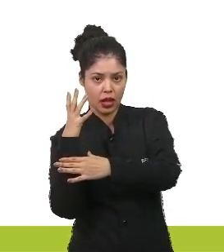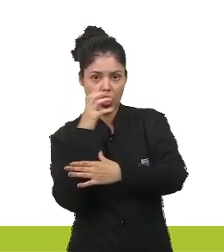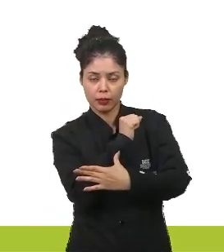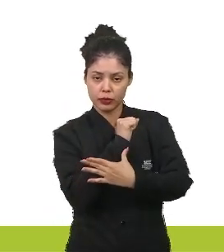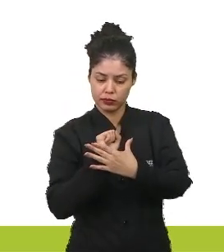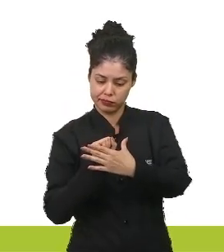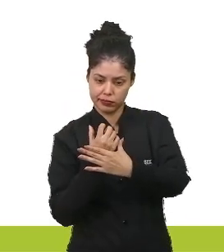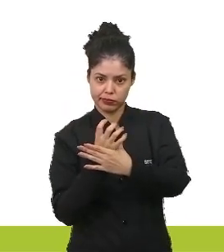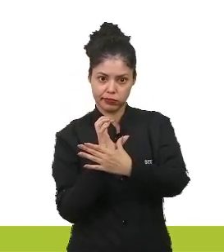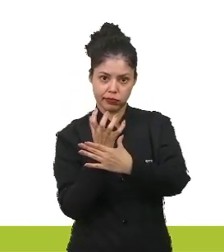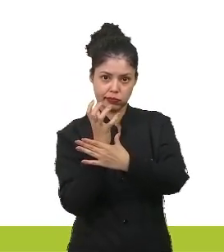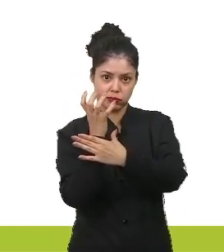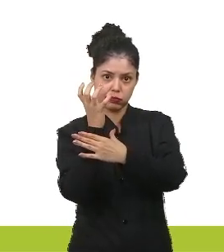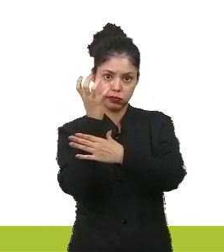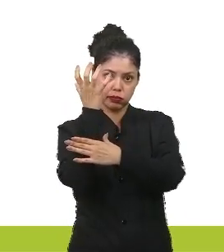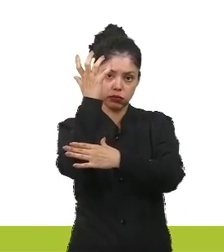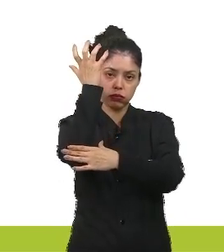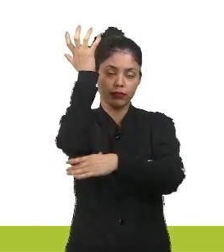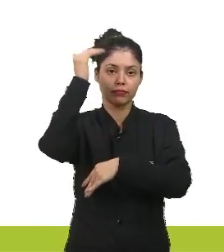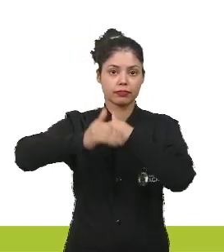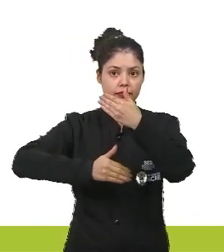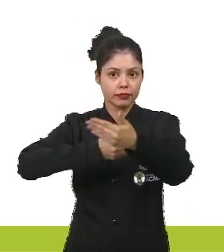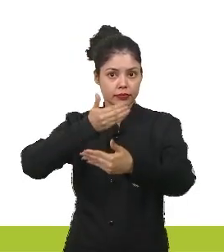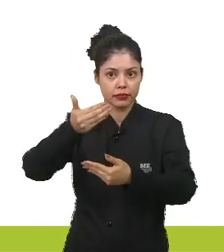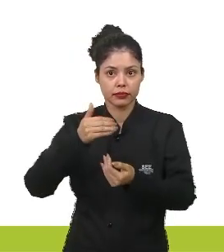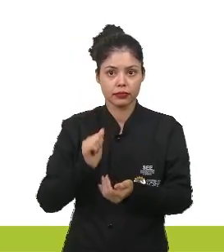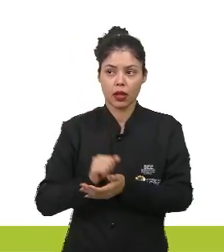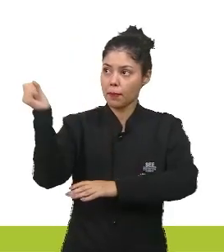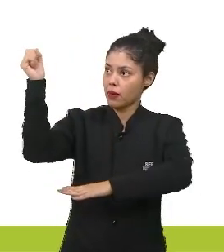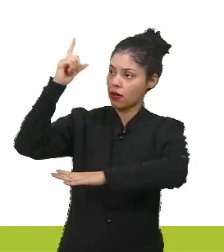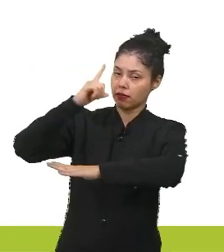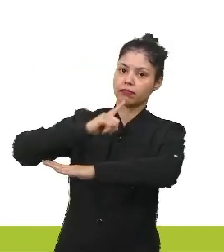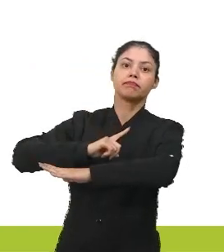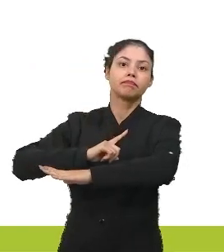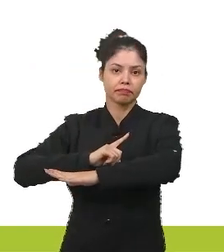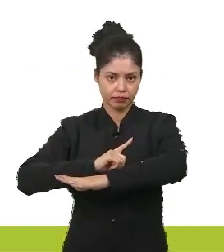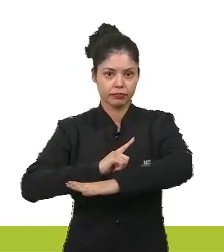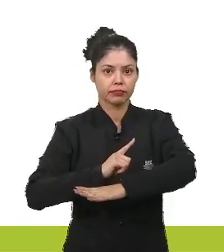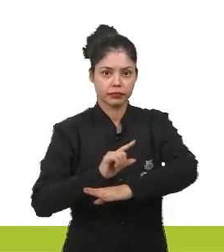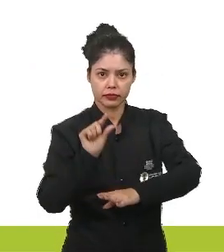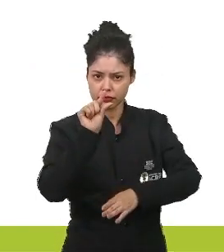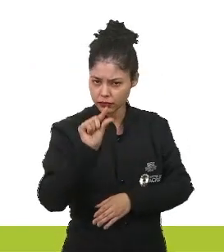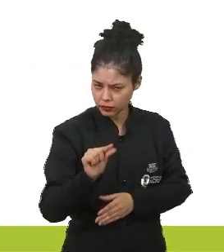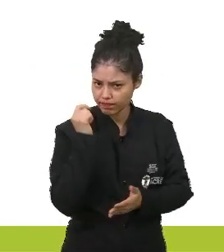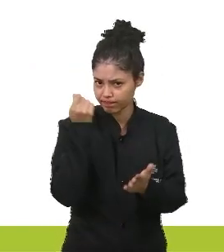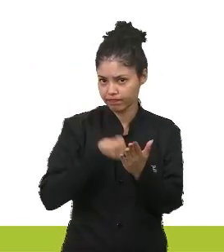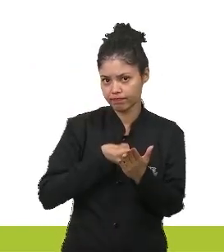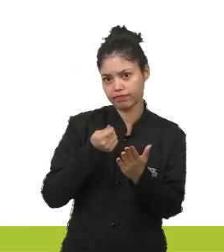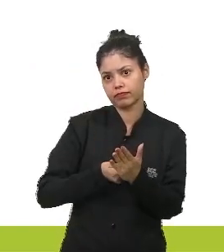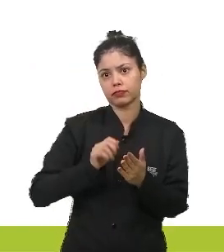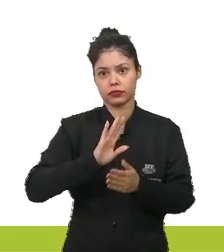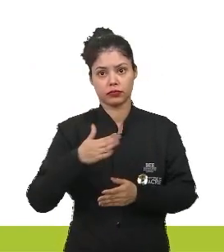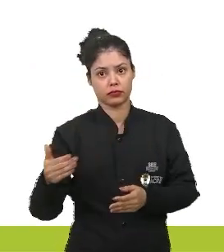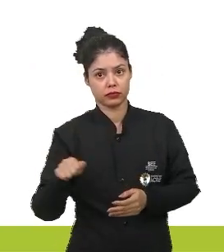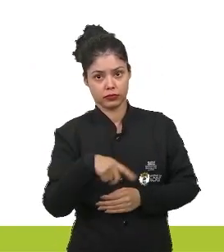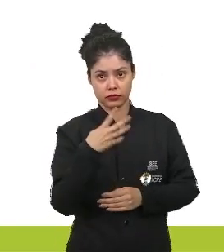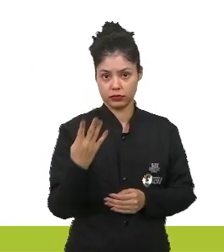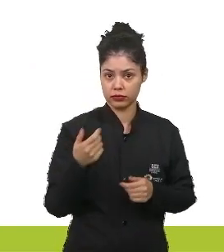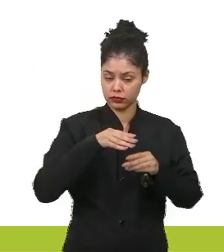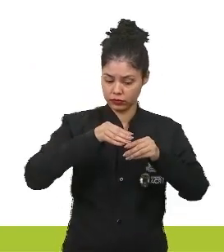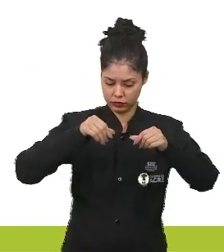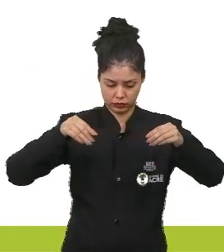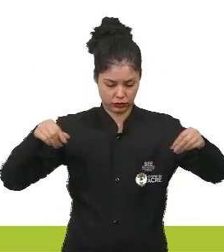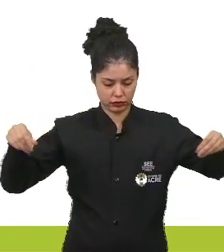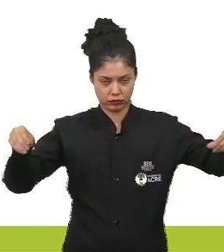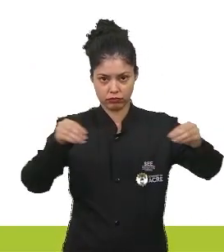rápido. Desenvolvem-se em pleno sol e são pouco exigentes quanto as condições do solo.